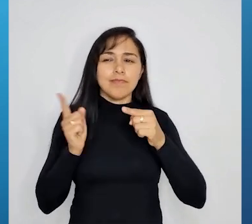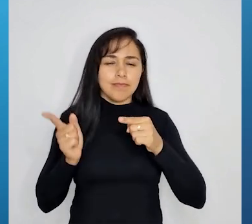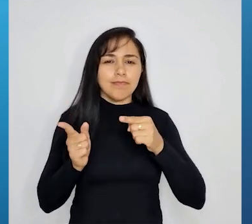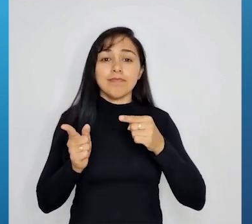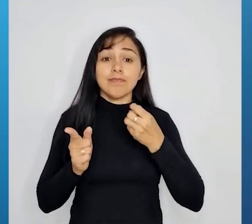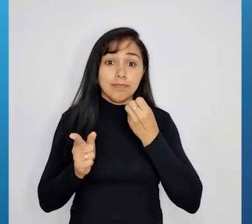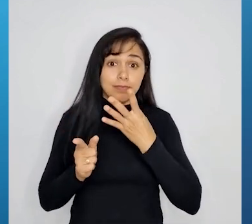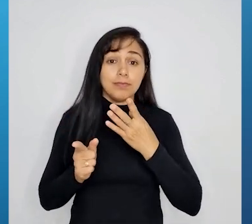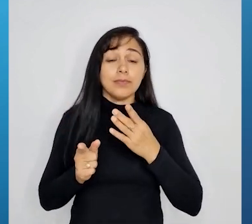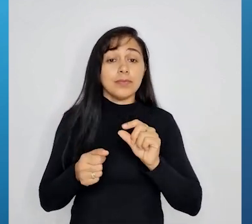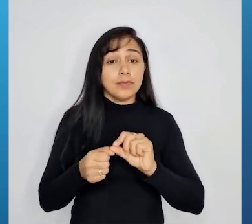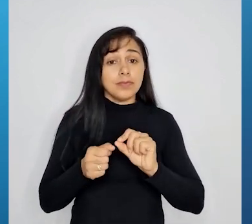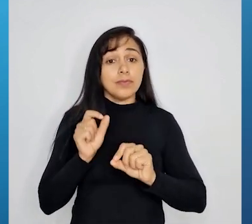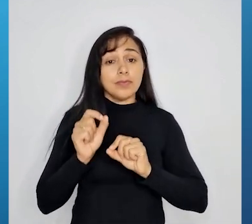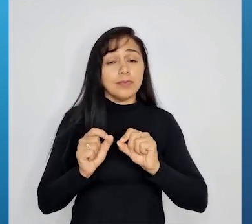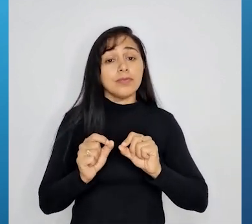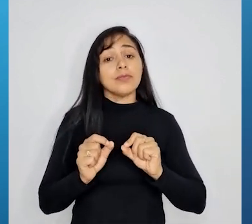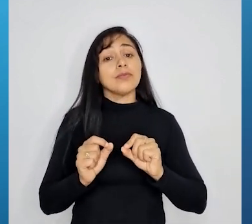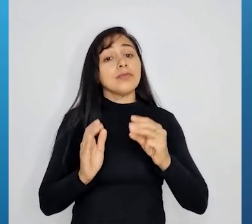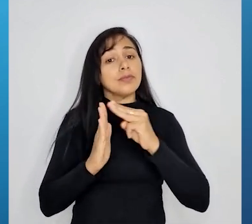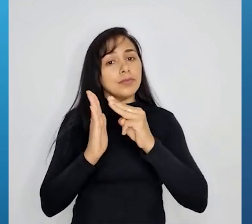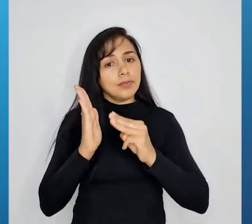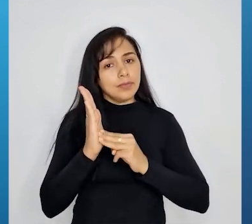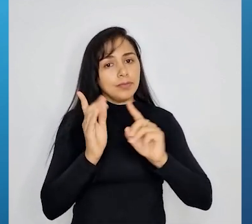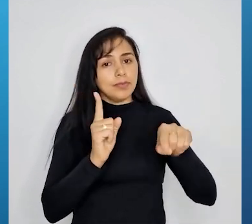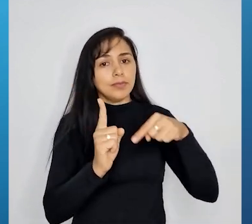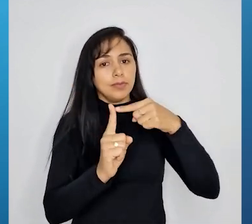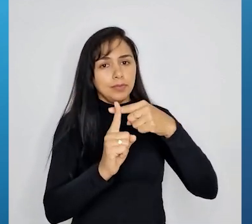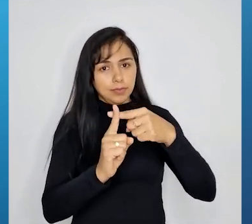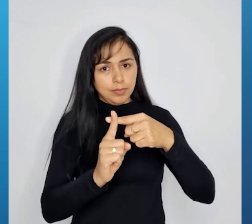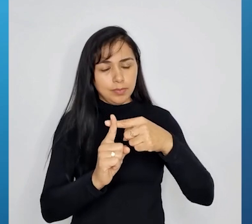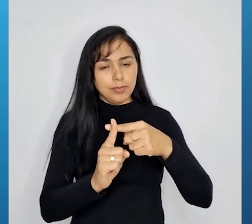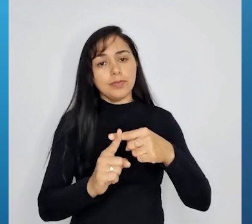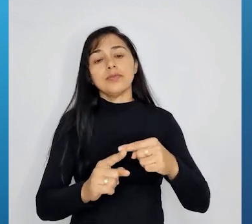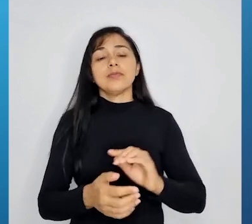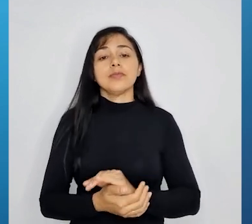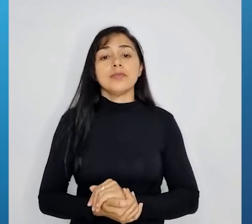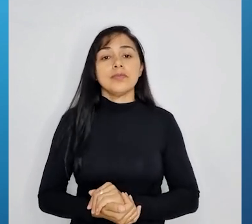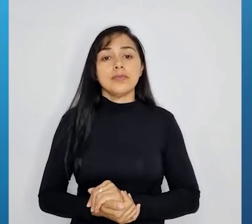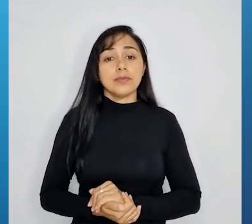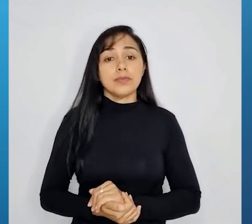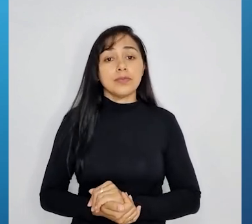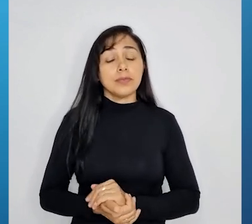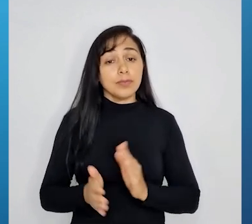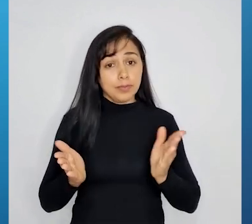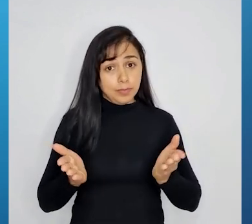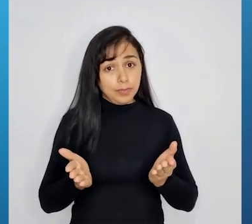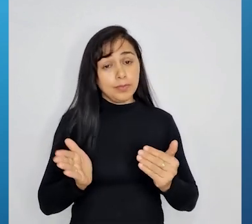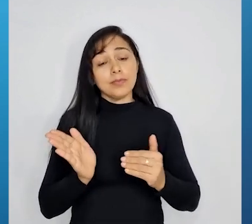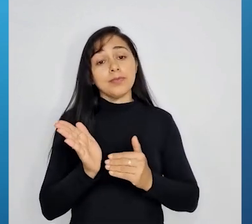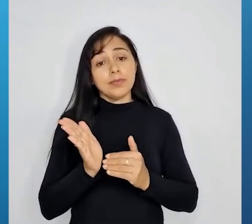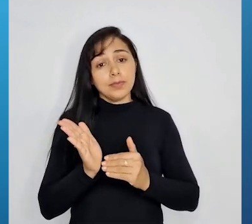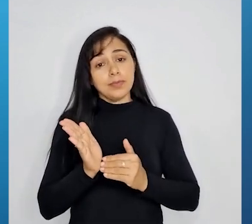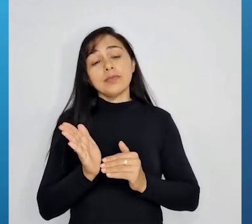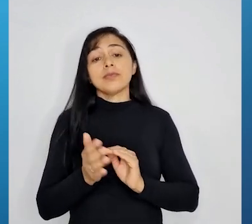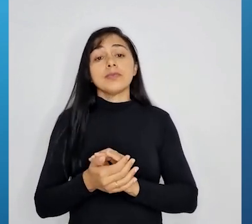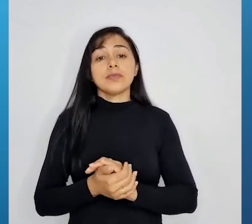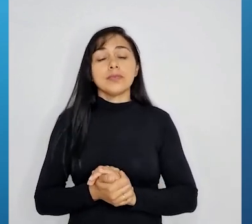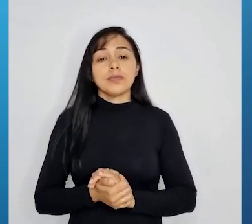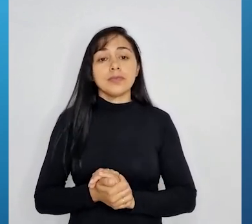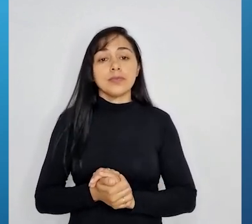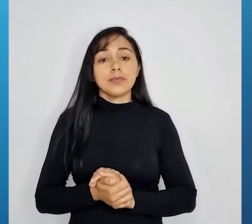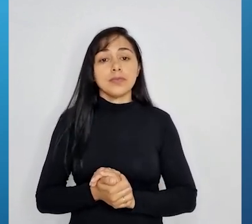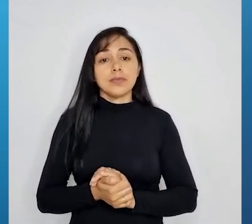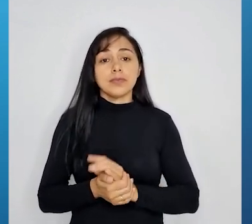para o método da adição, tá bom? Então, olha só. Para finalizar a nossa aula, vamos